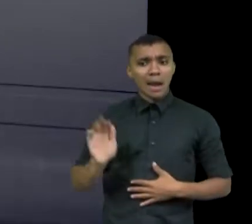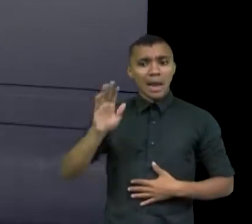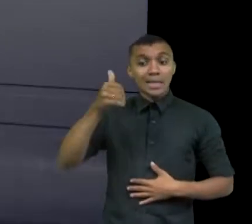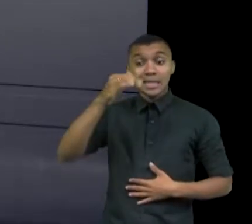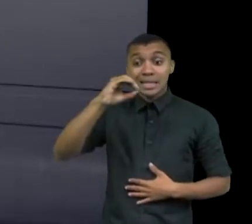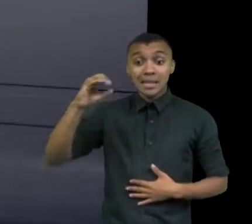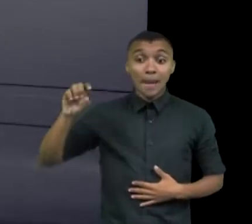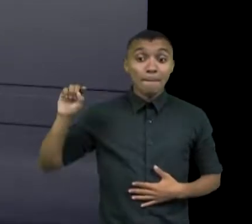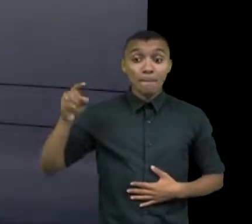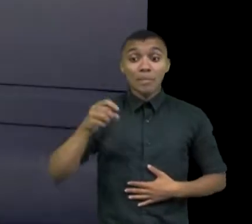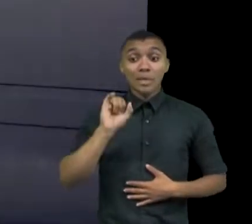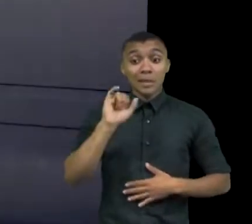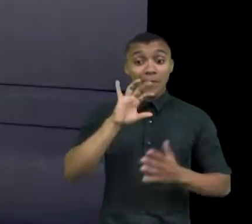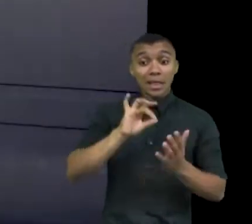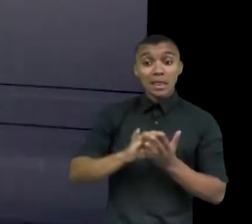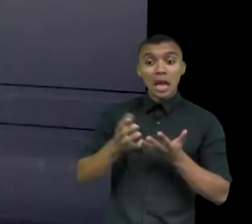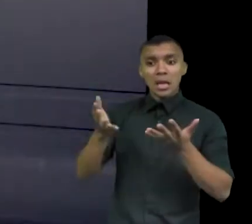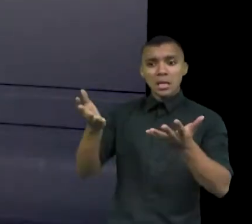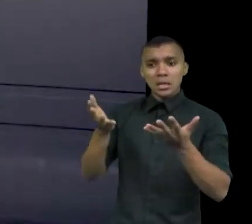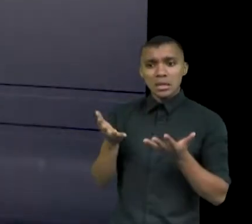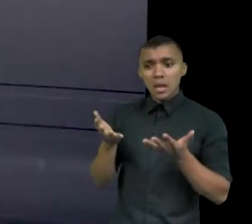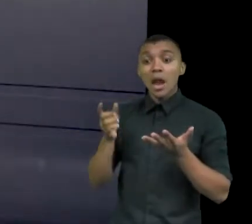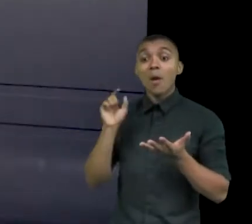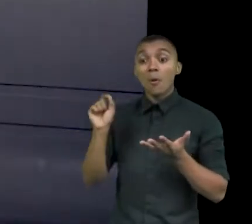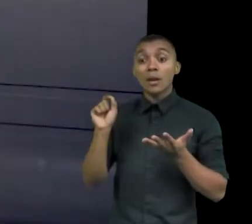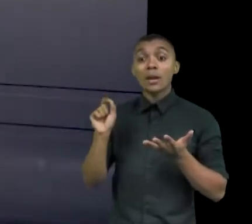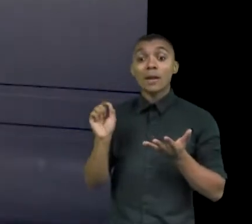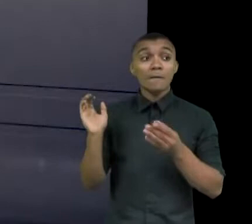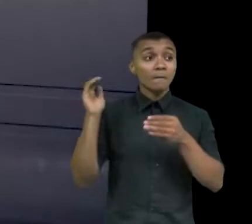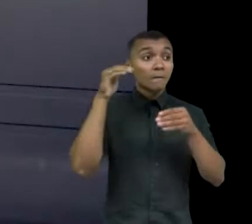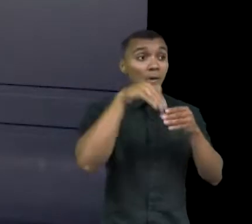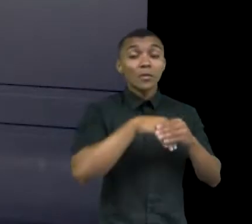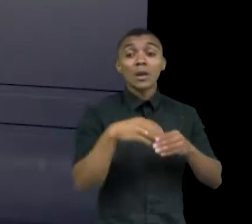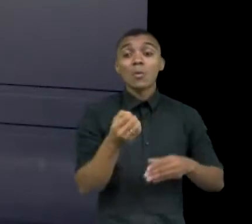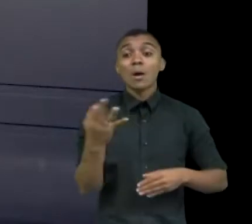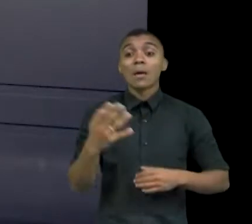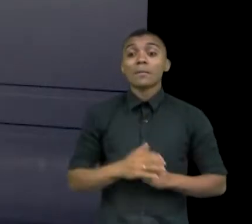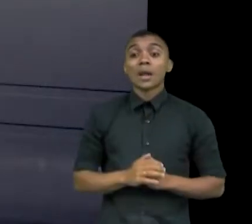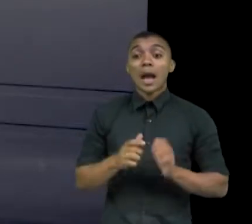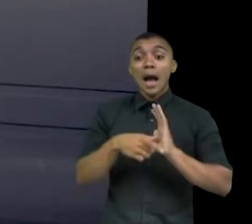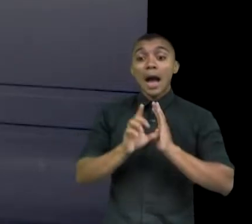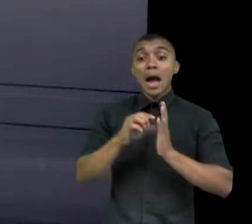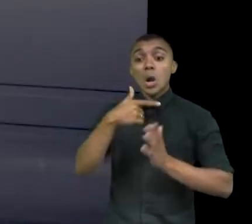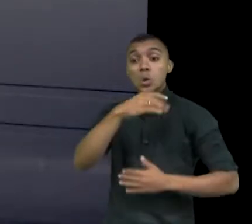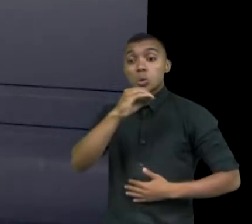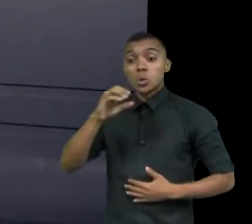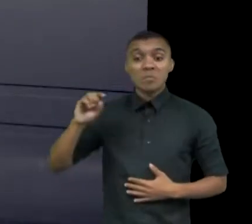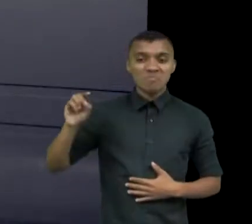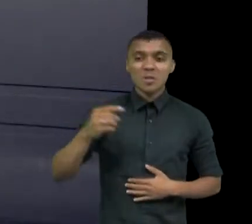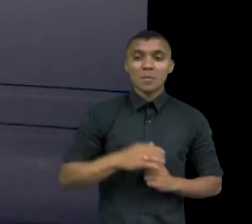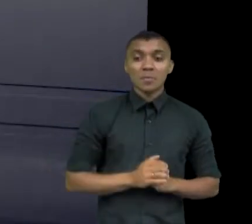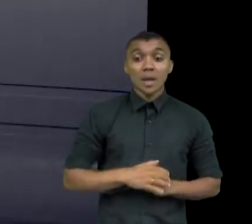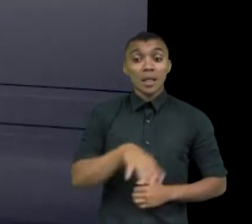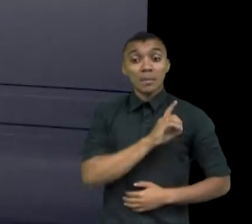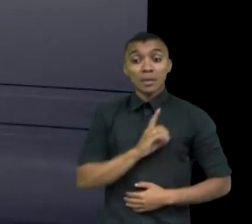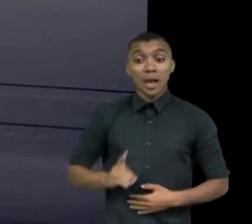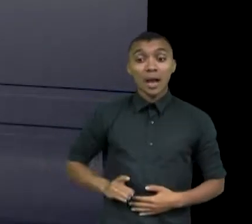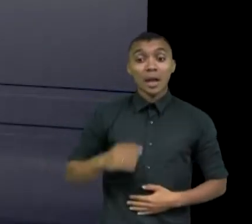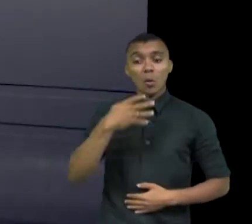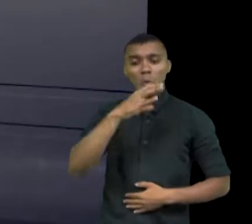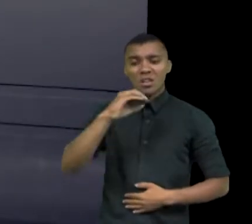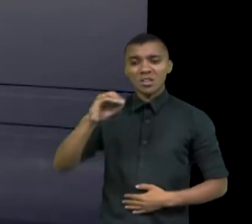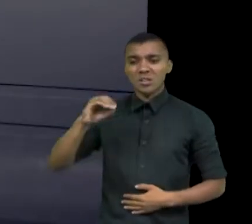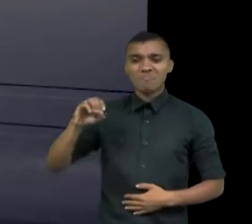ser eleitor, era necessário uma renda anual de 200 mil réis. Para ser deputado, 400 mil réis. E